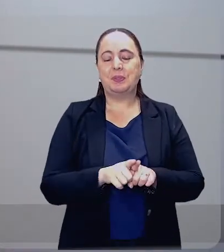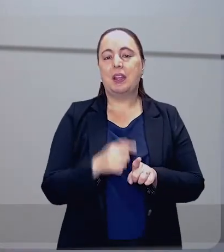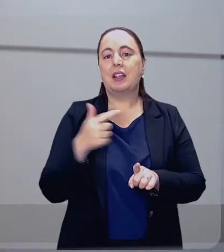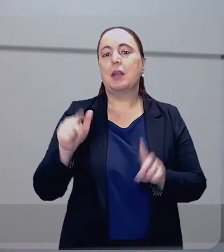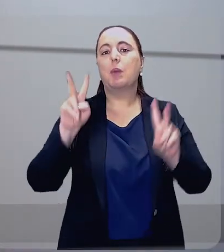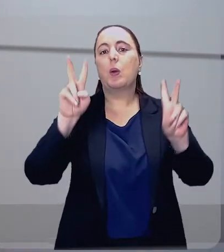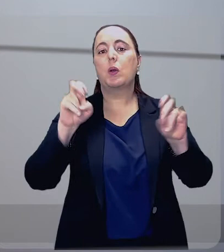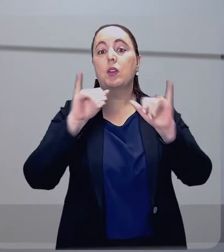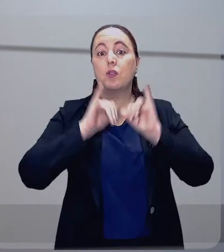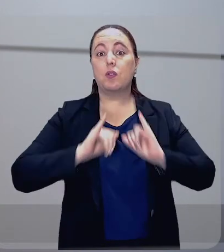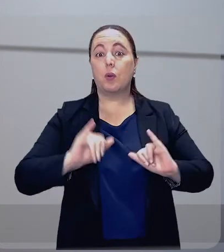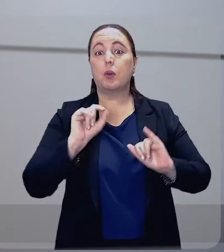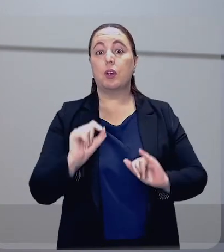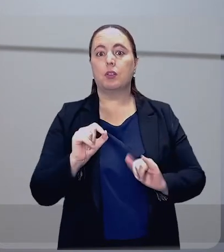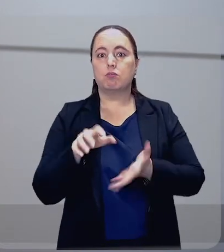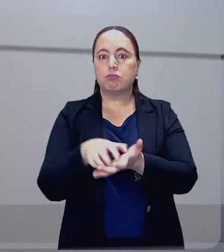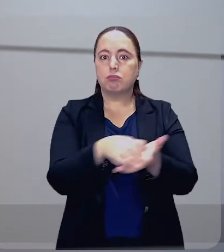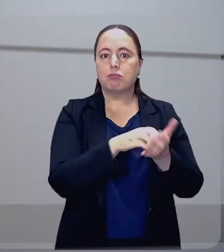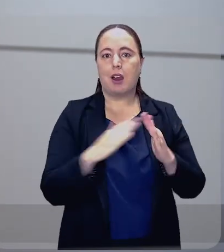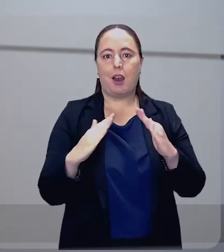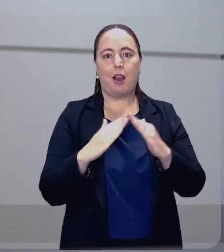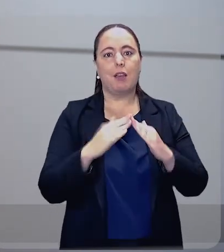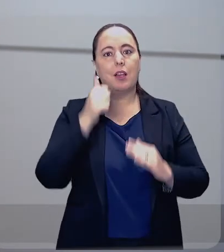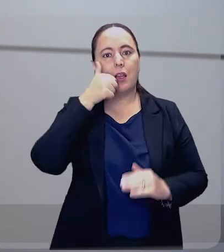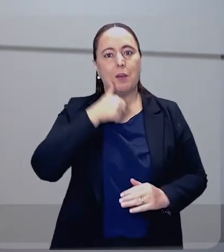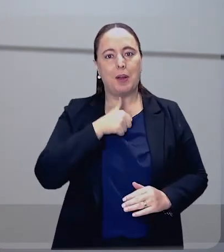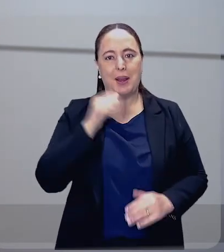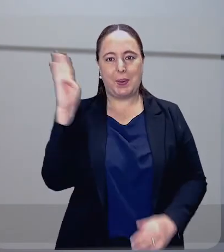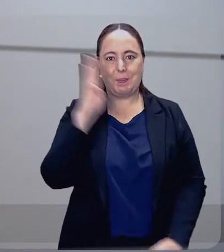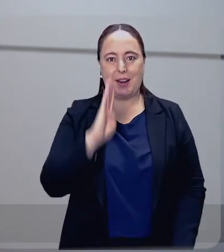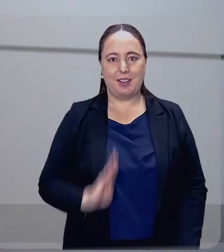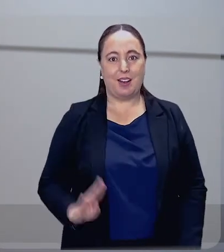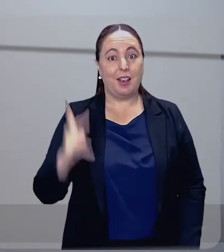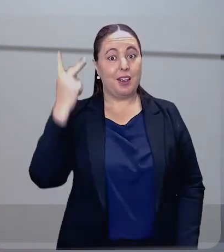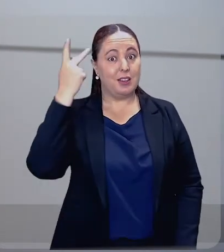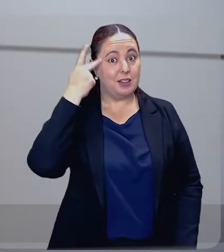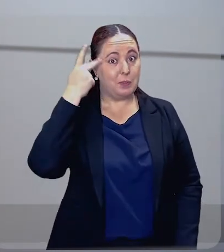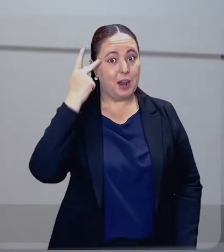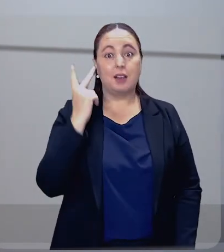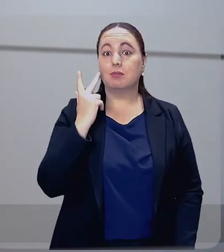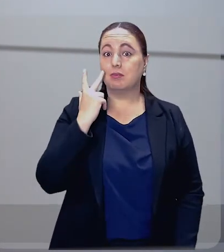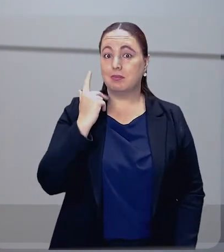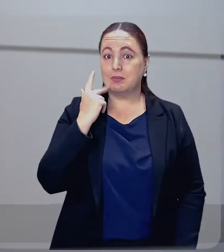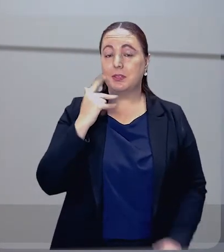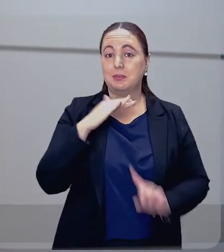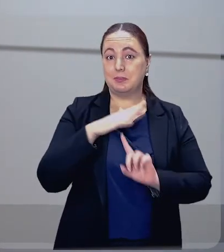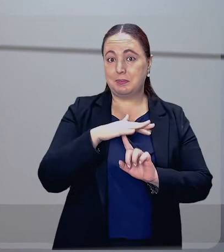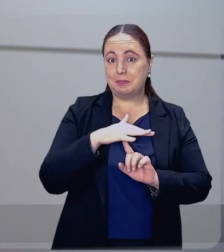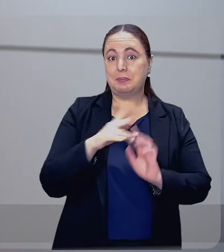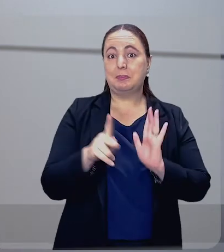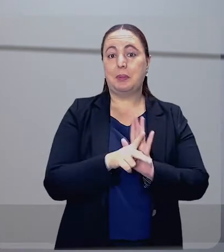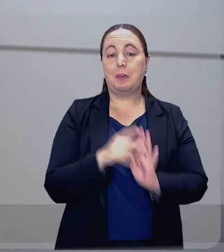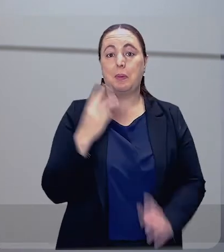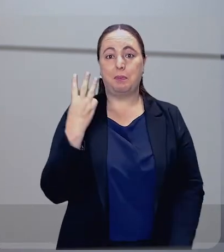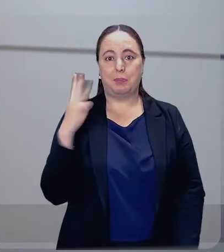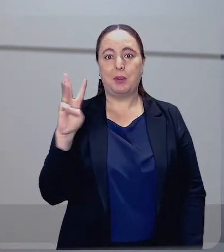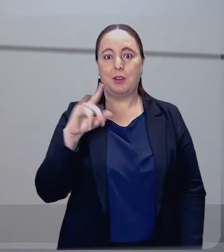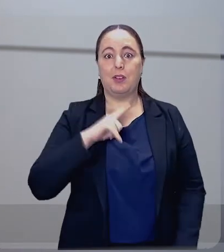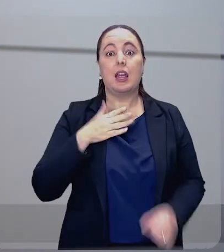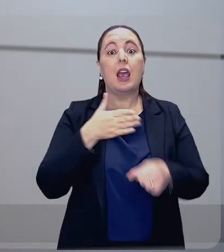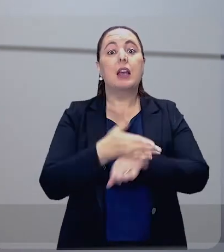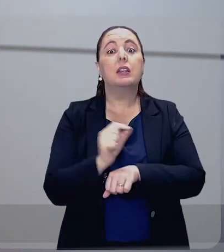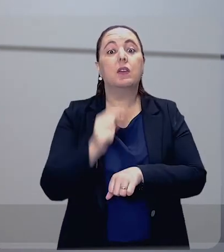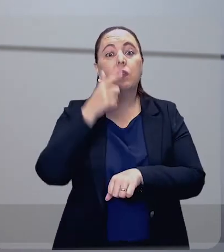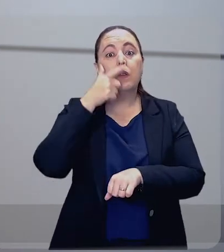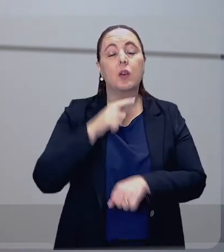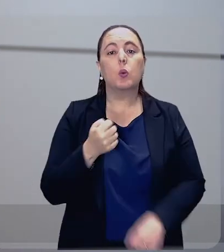encerra este boletim com a informação de que as unidades da Casa da Mulher Brasileira de São Paulo, Ceará, Paraná e Maranhão vão